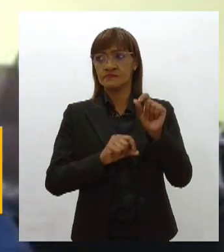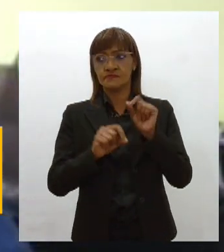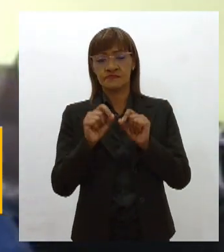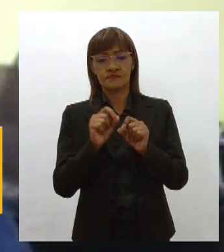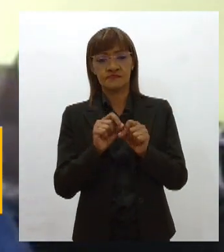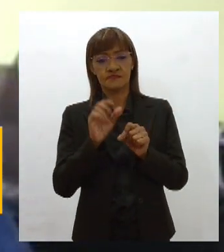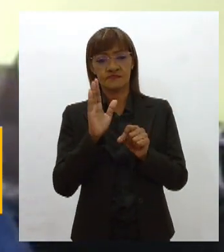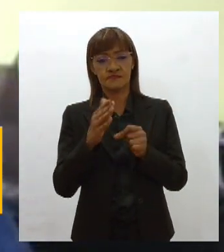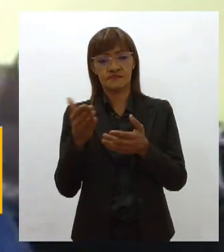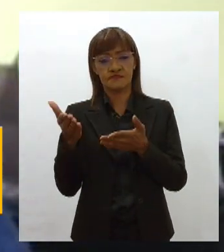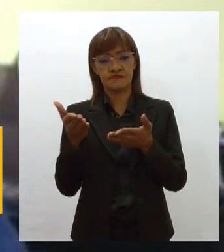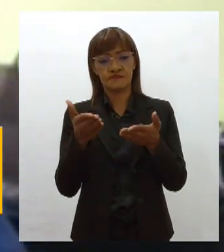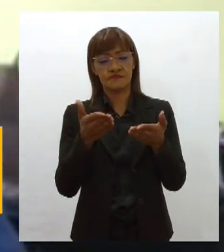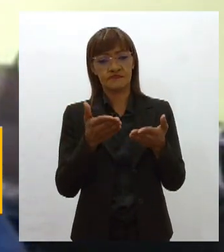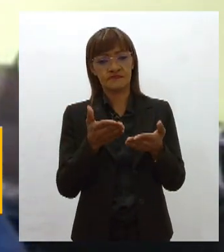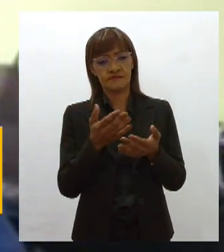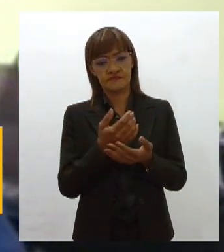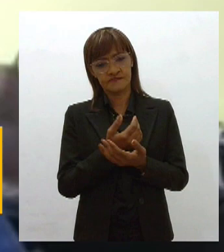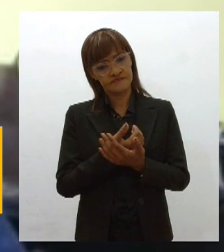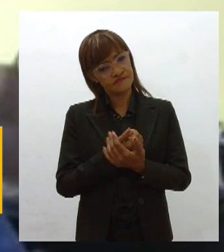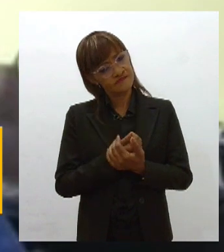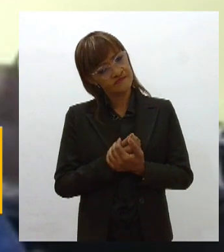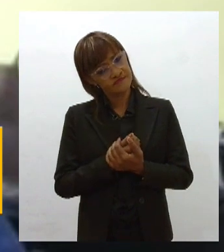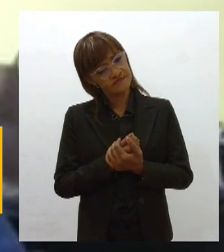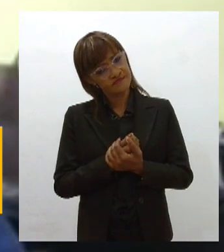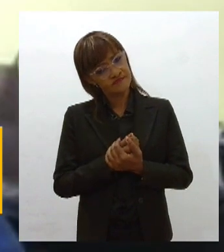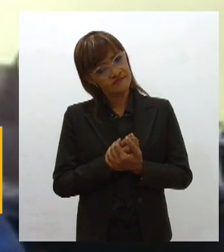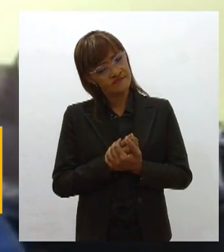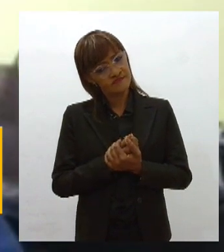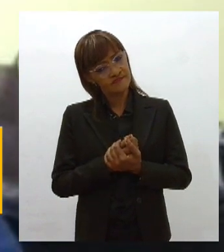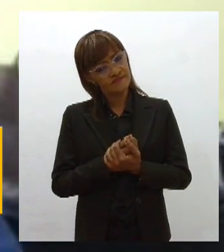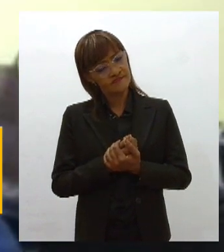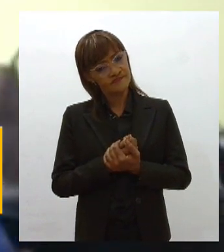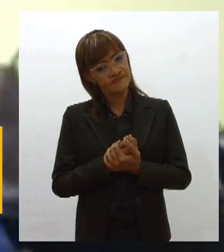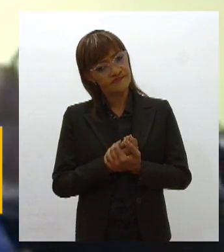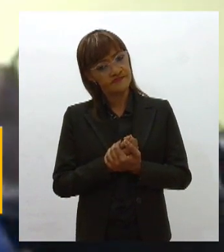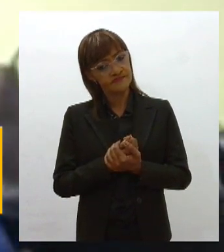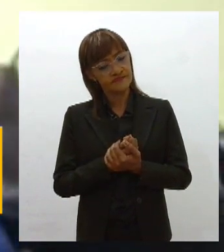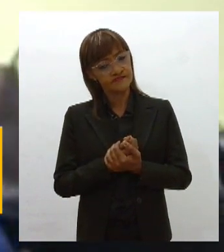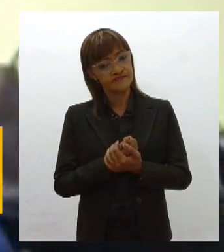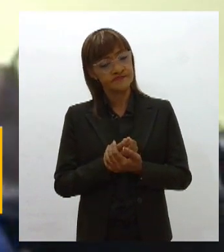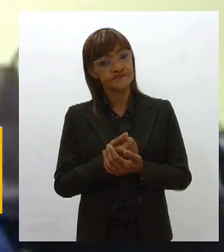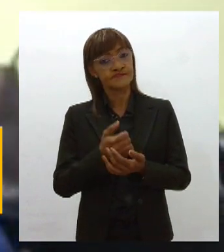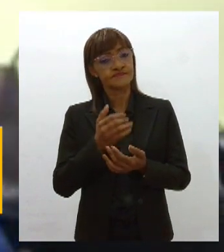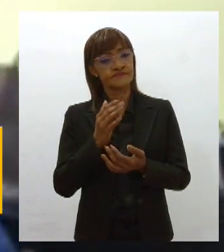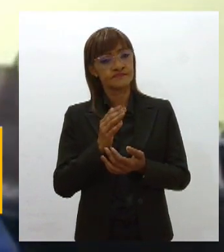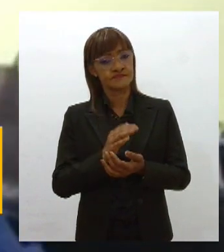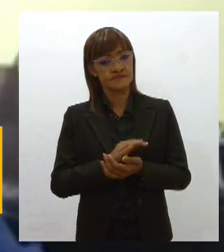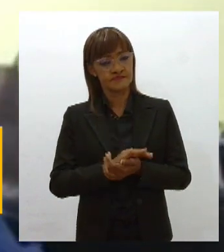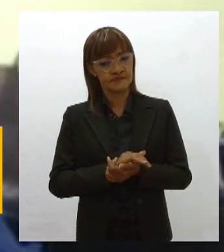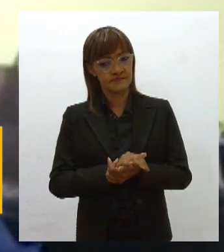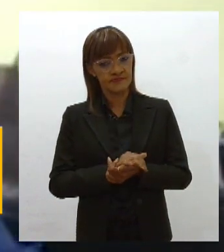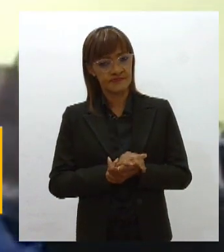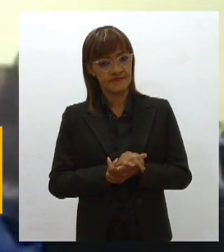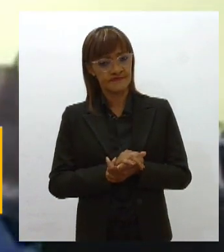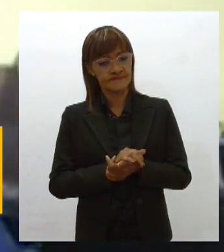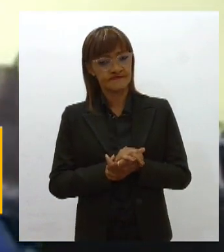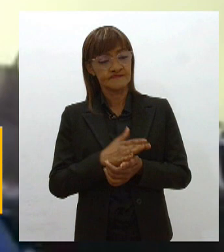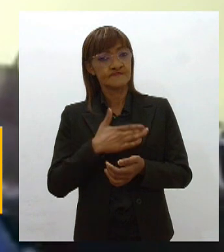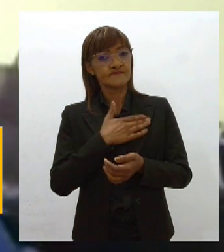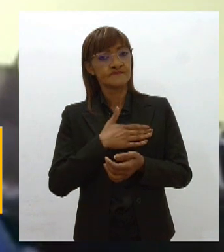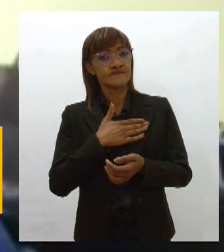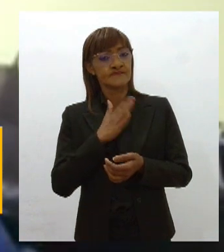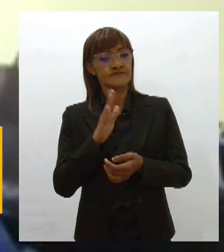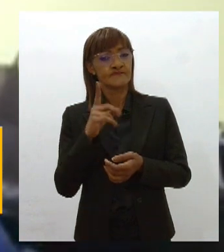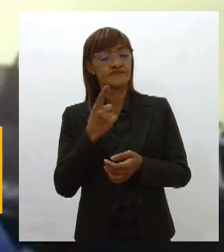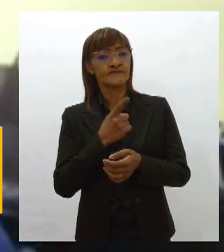programa Líder de Audiência. É um prazer voltar a falar com eles e nós estamos felizes,